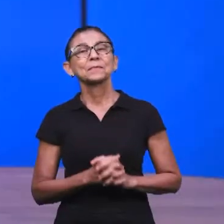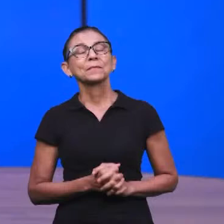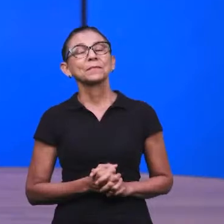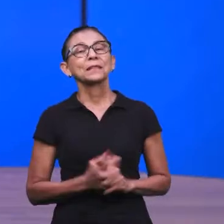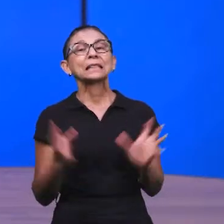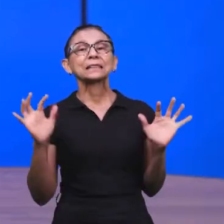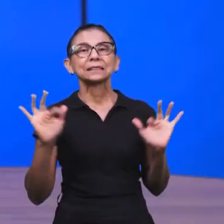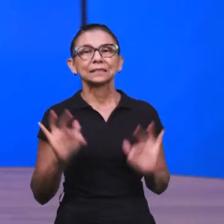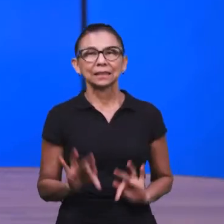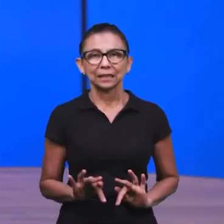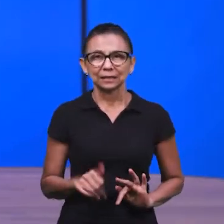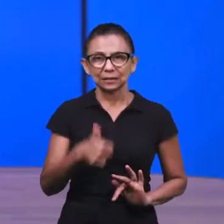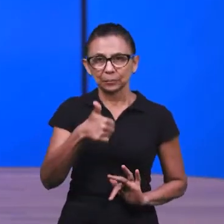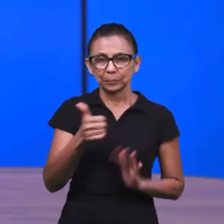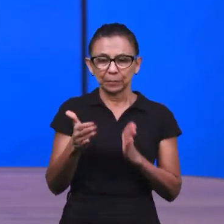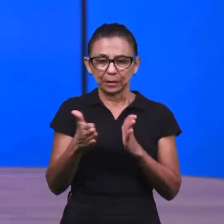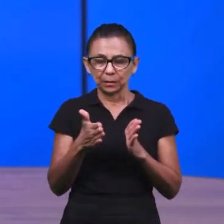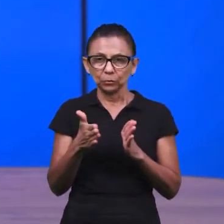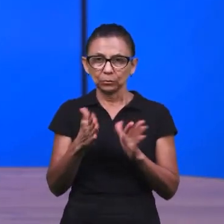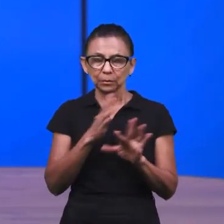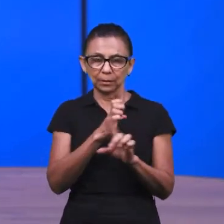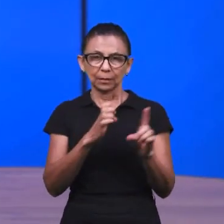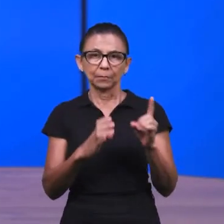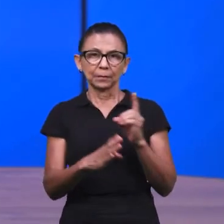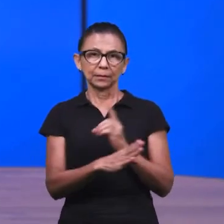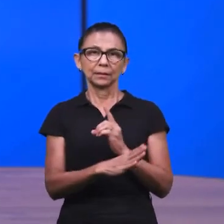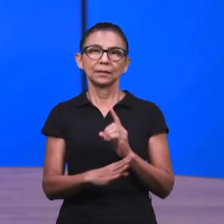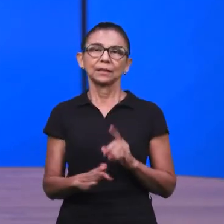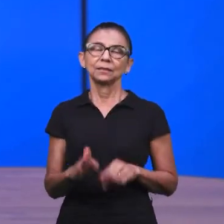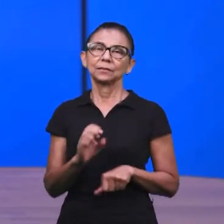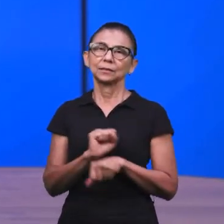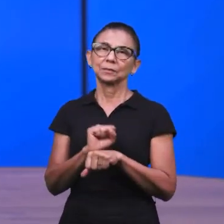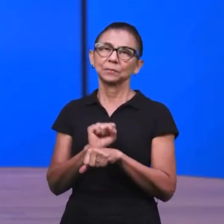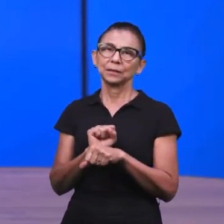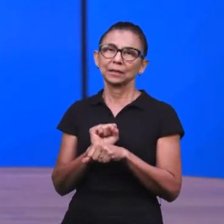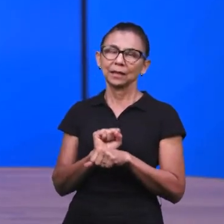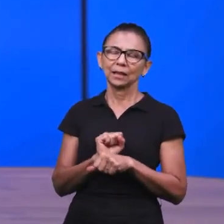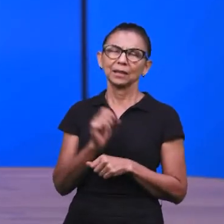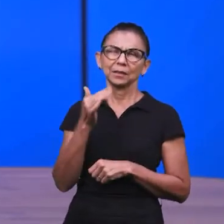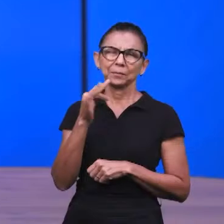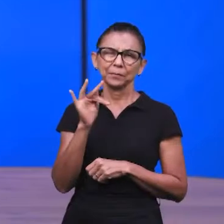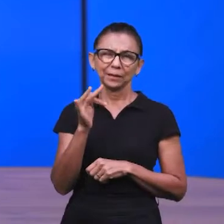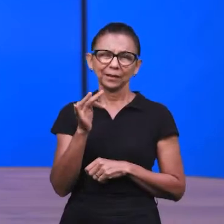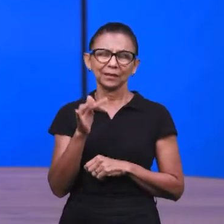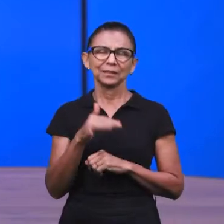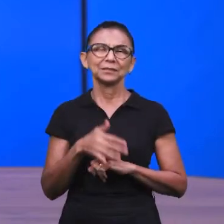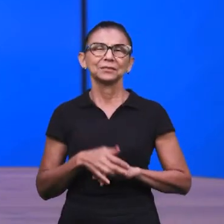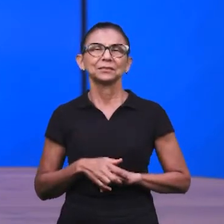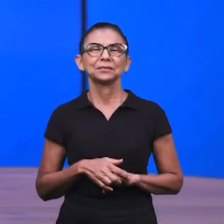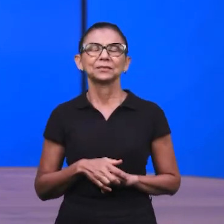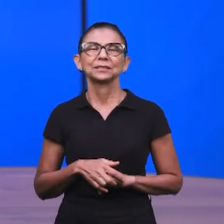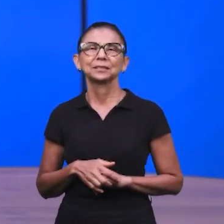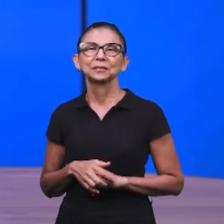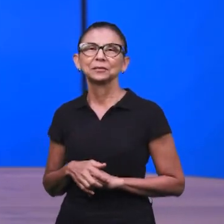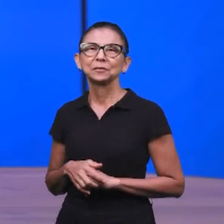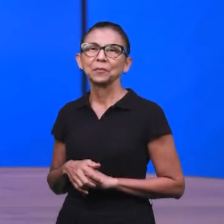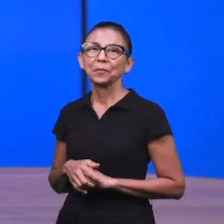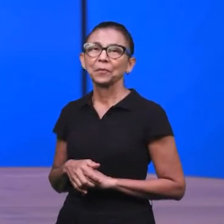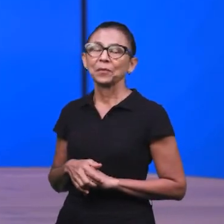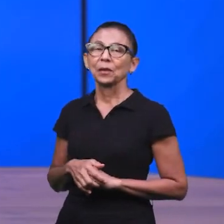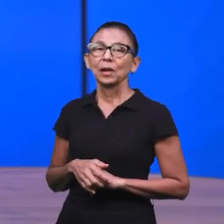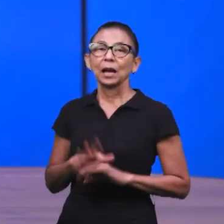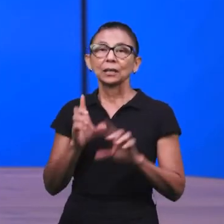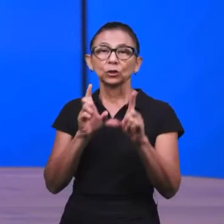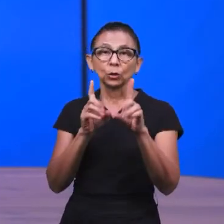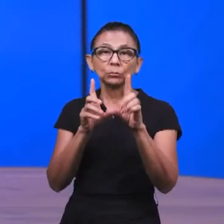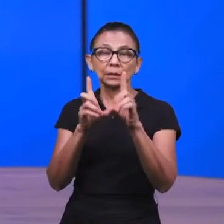Então, irmãos, encerrando agora essa primeira parte da Escola Bíblica Dominical, nós aguardamos, então, daqui a pouco a entrada da